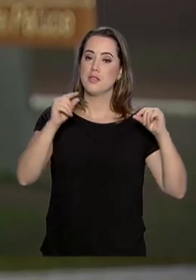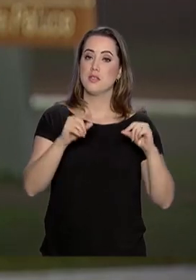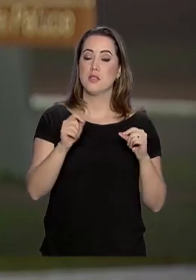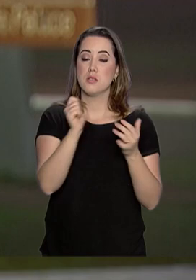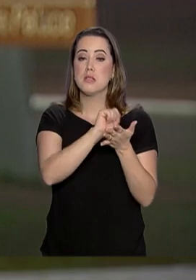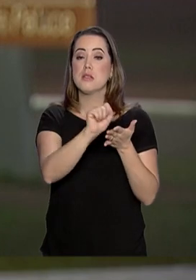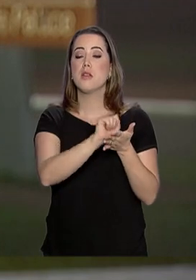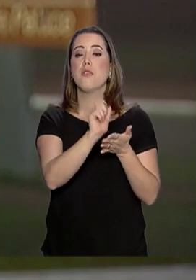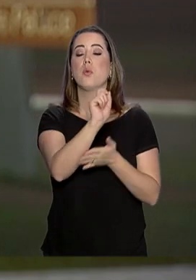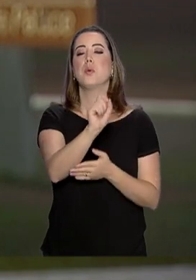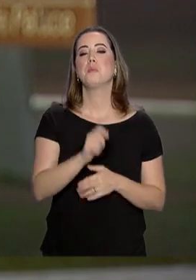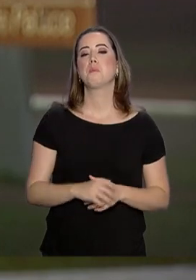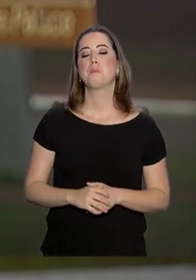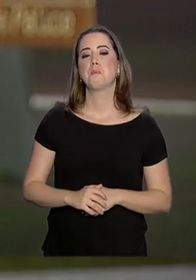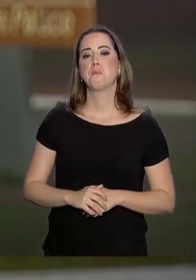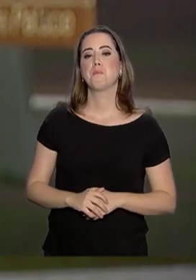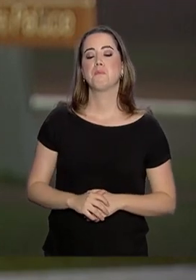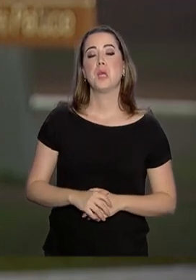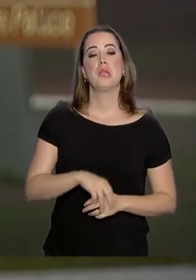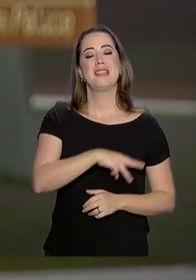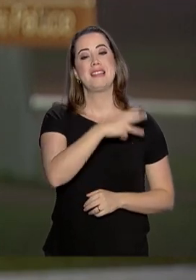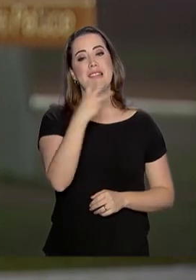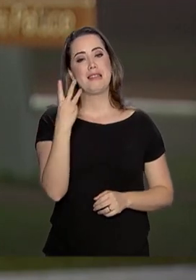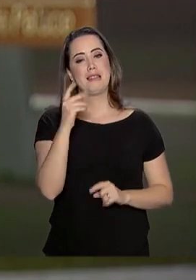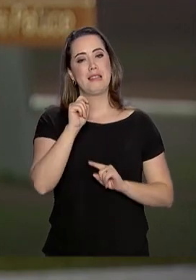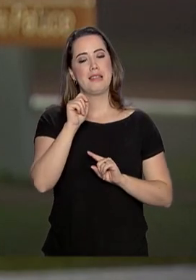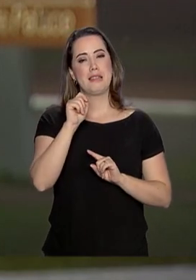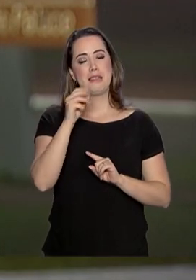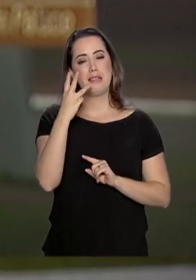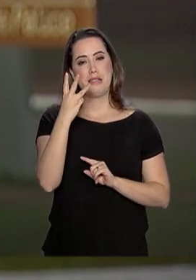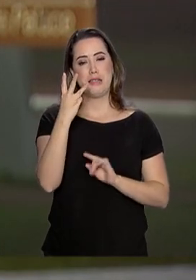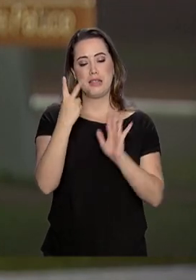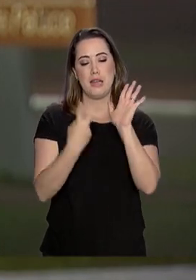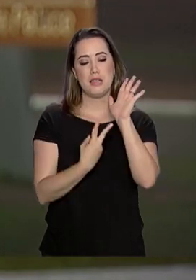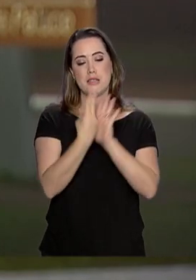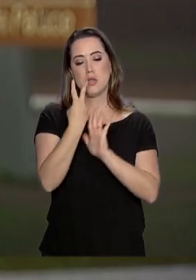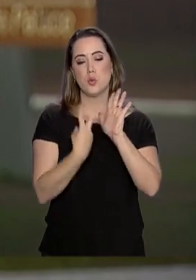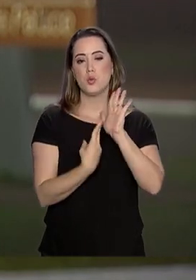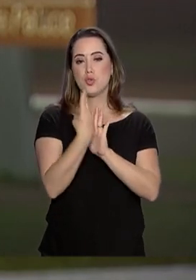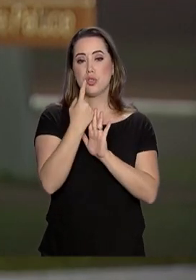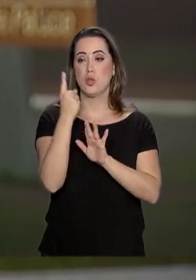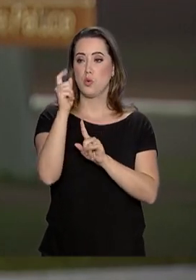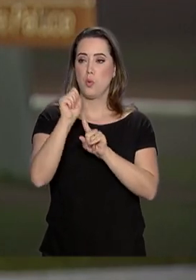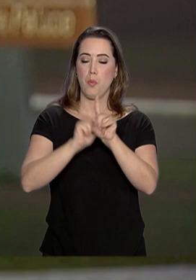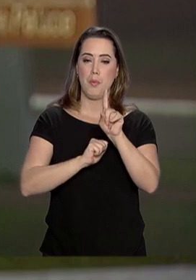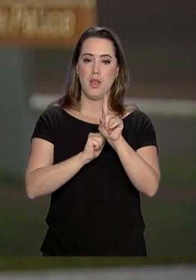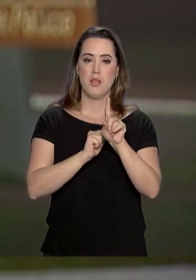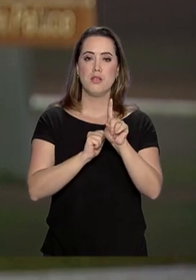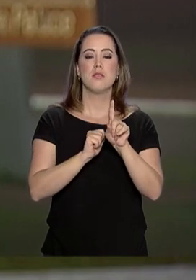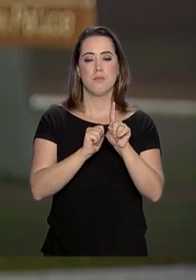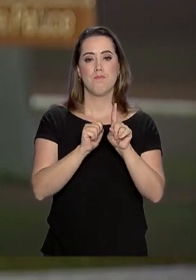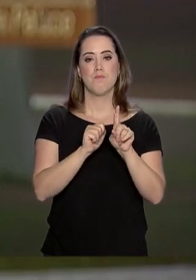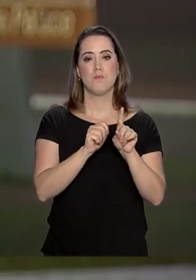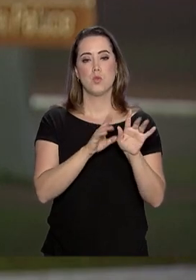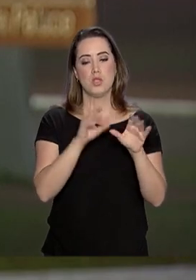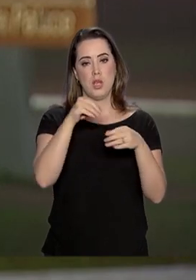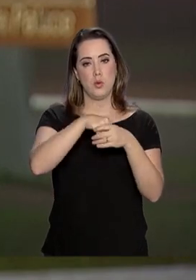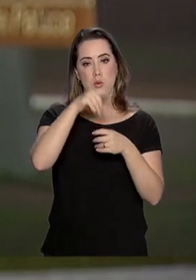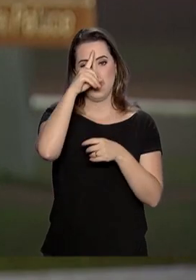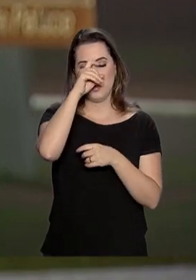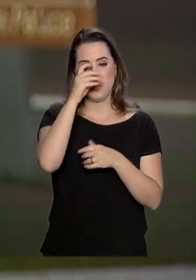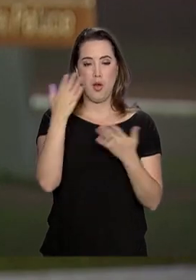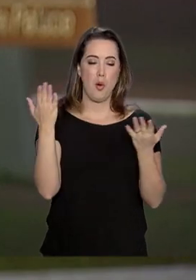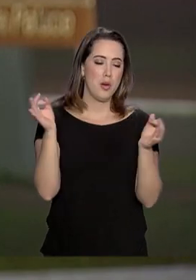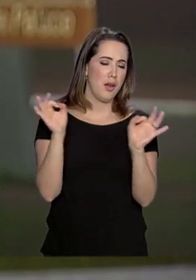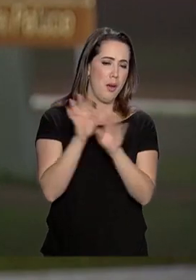texto, ele disse que foram três cirurgias em mais de um mês no hospital. Disse ainda que deixa o risco de morte para trás